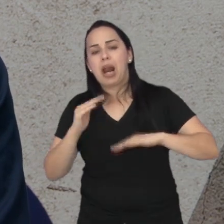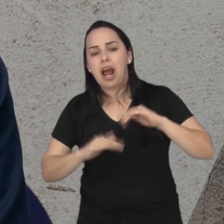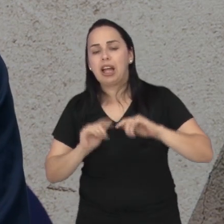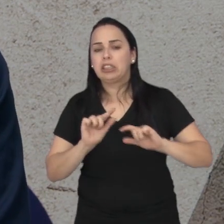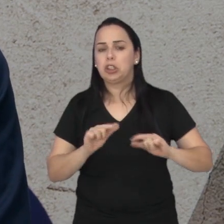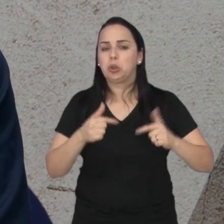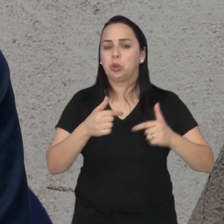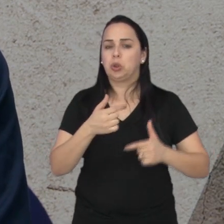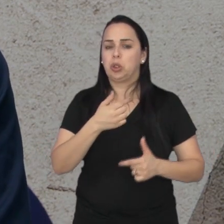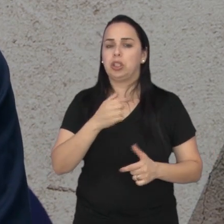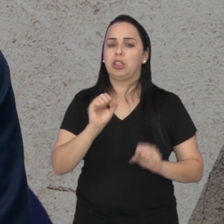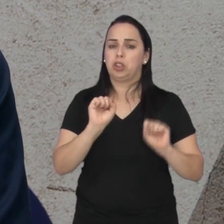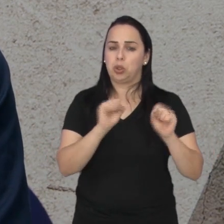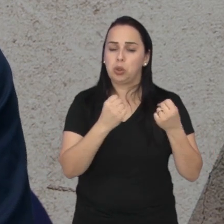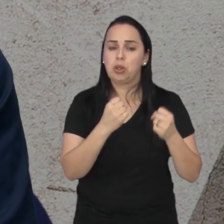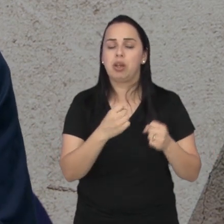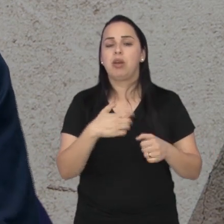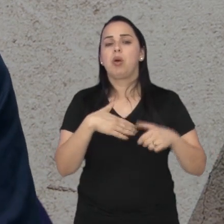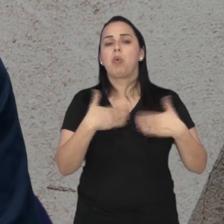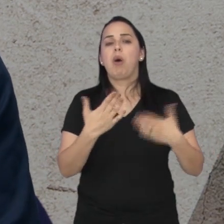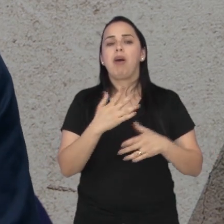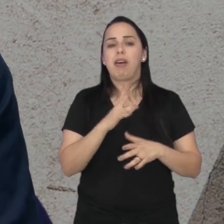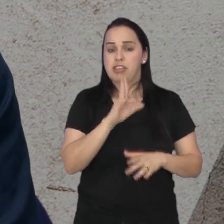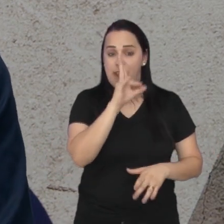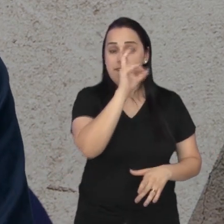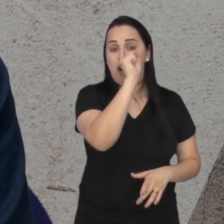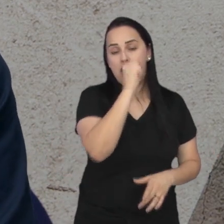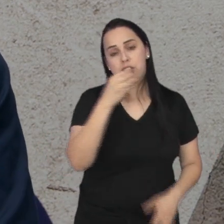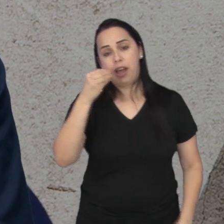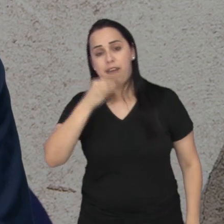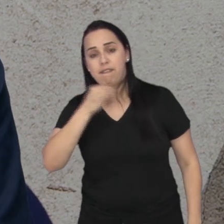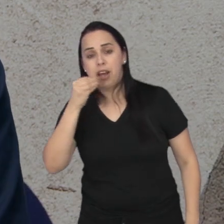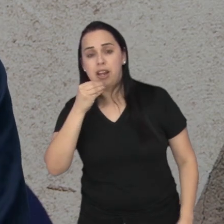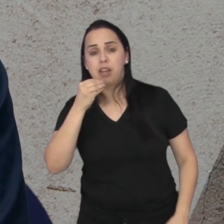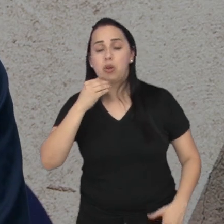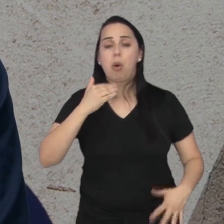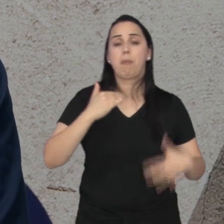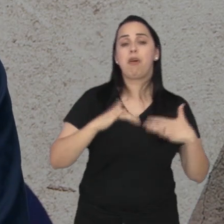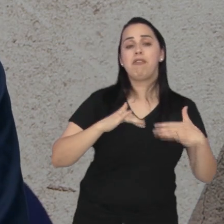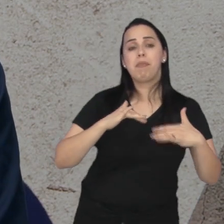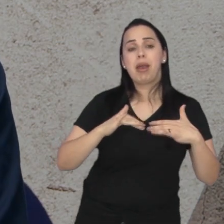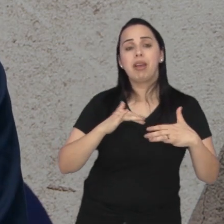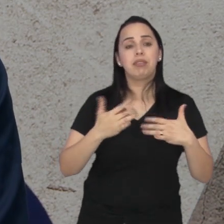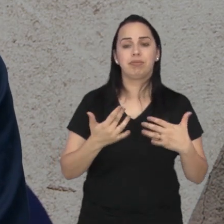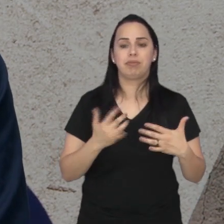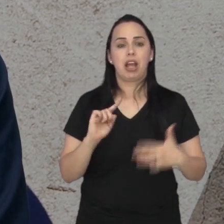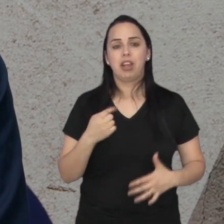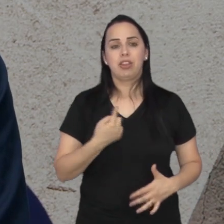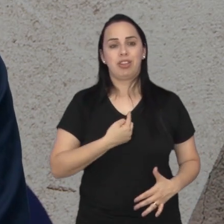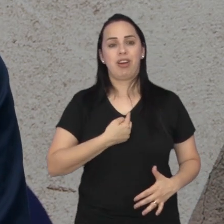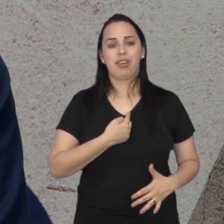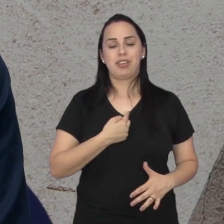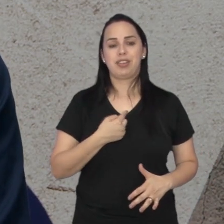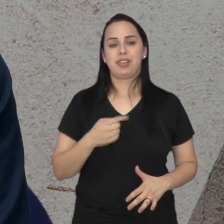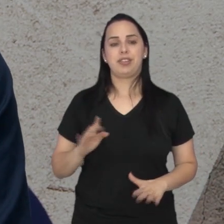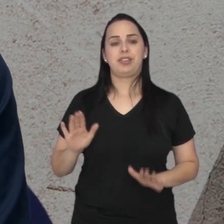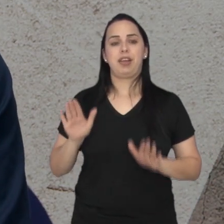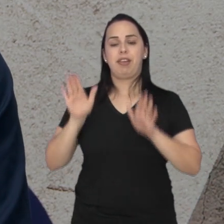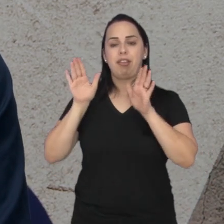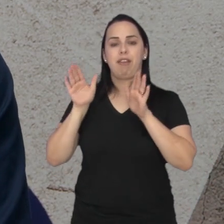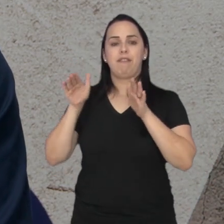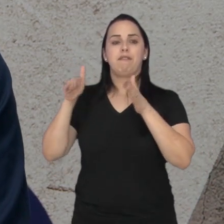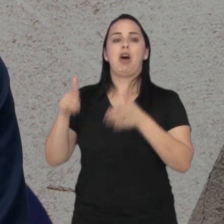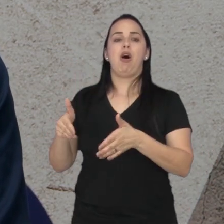exercícios, controlando a intensidade, o volume, o tipo de movimento, o ele realiza. A gente não